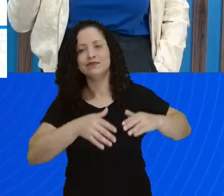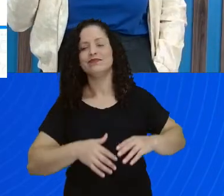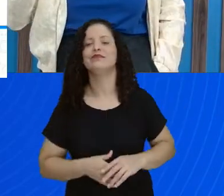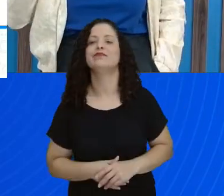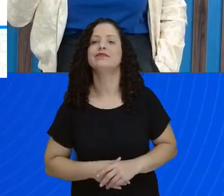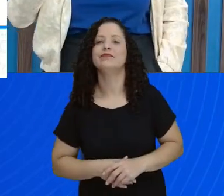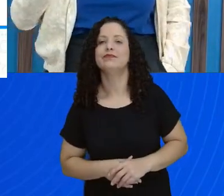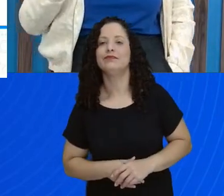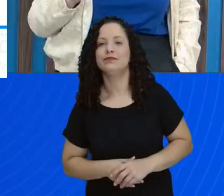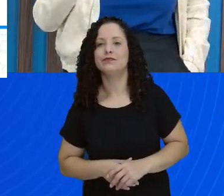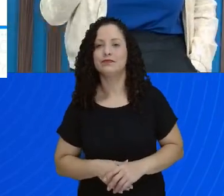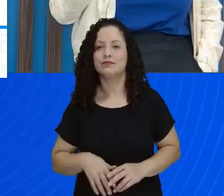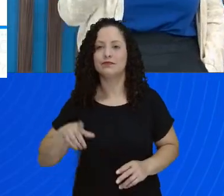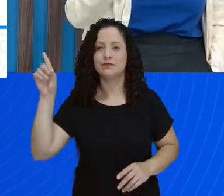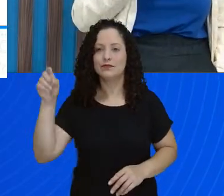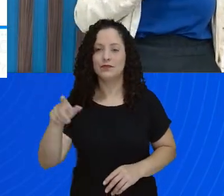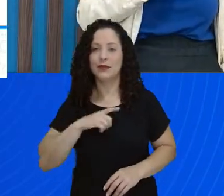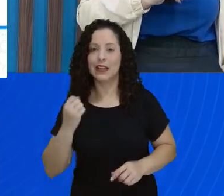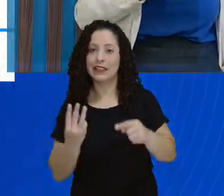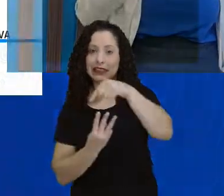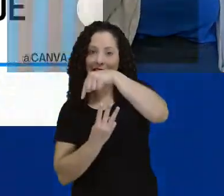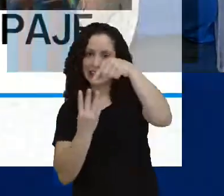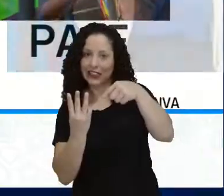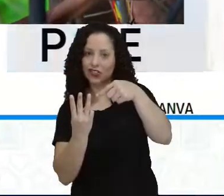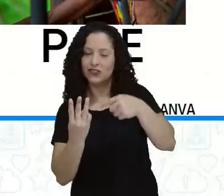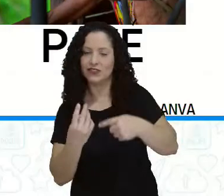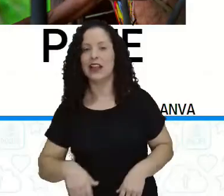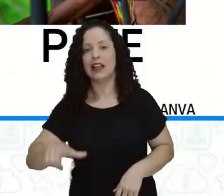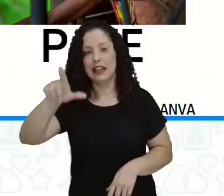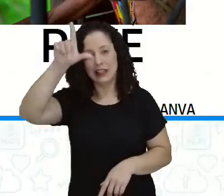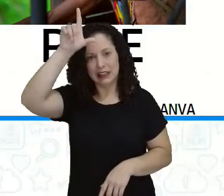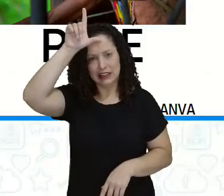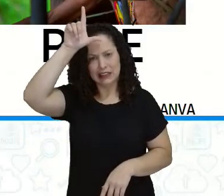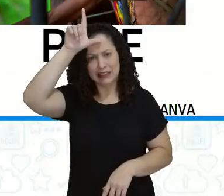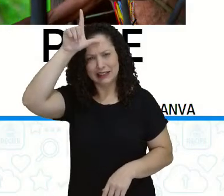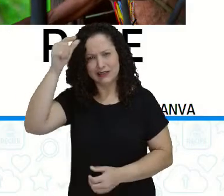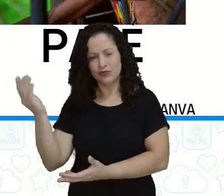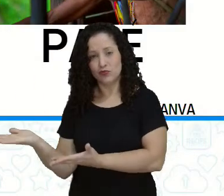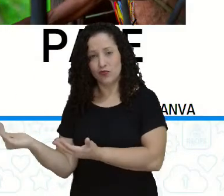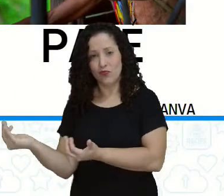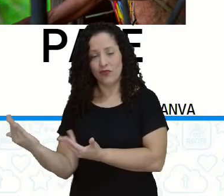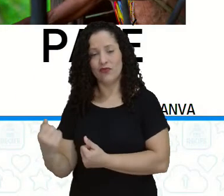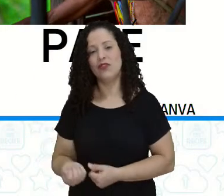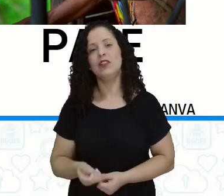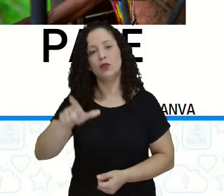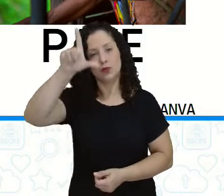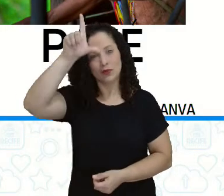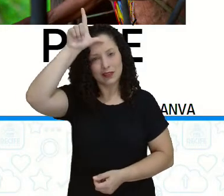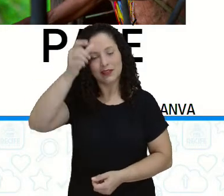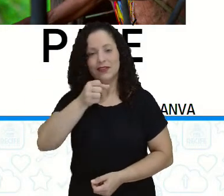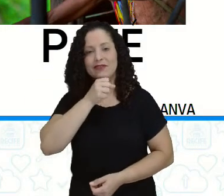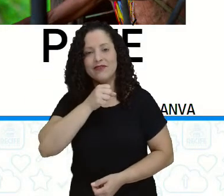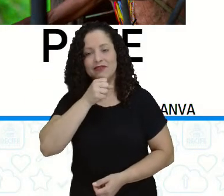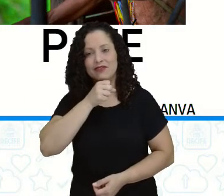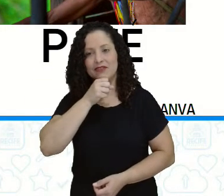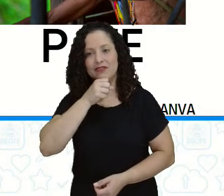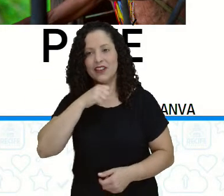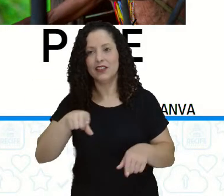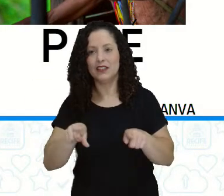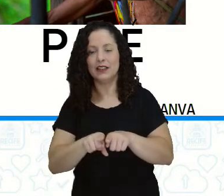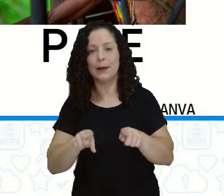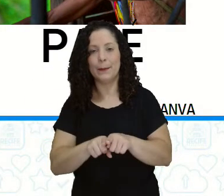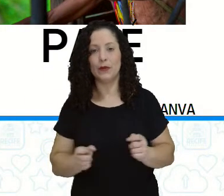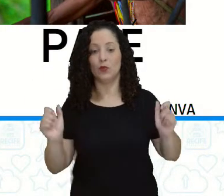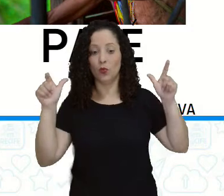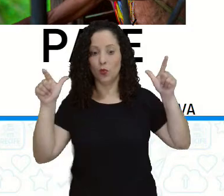Então, eu tenho aqui, ó, três coisas, O cacique, a aldeia e o pajé. O cacique e o pajé